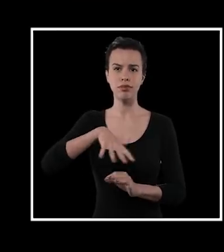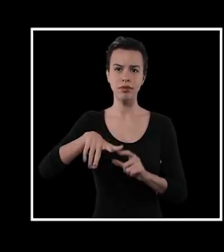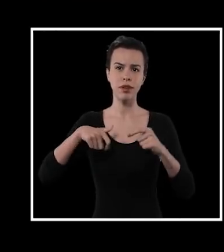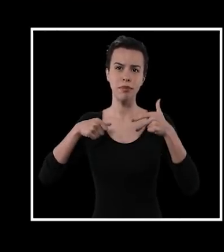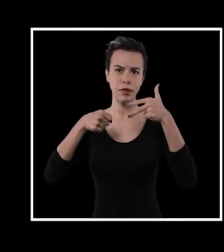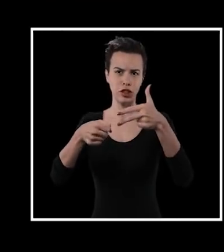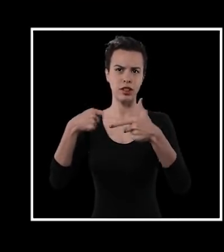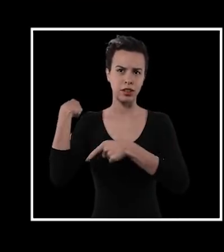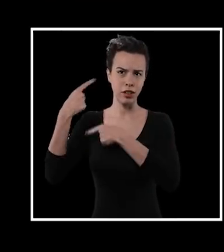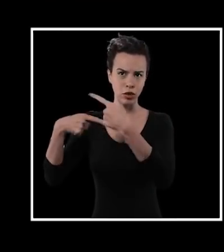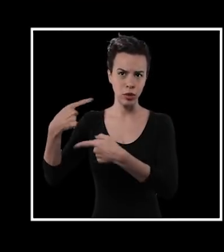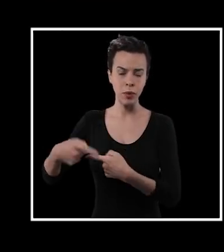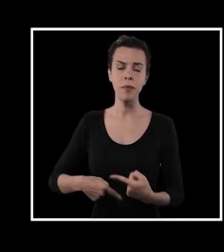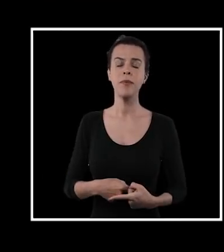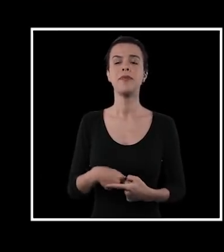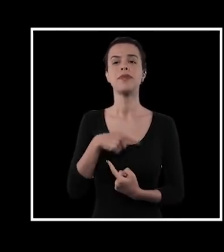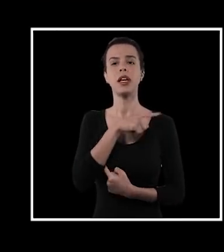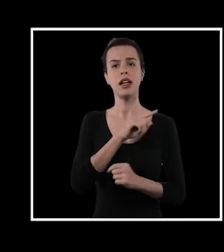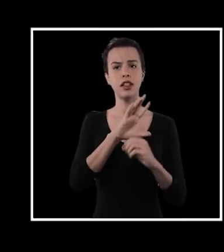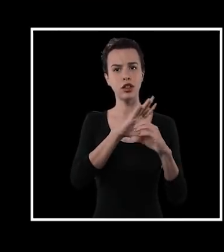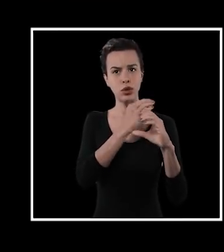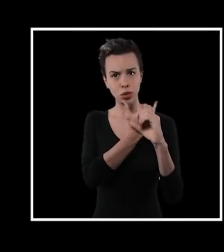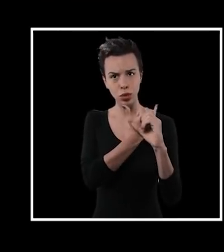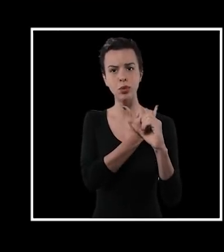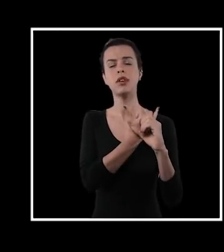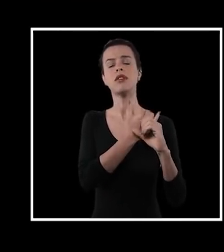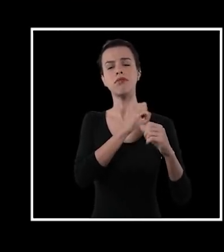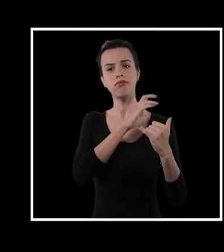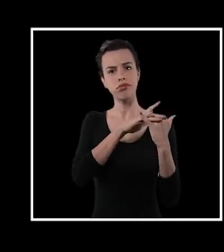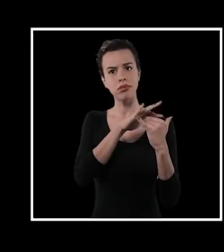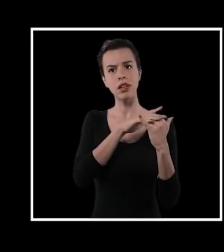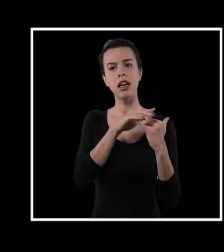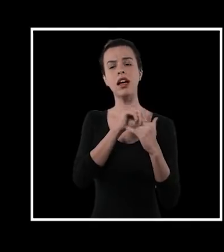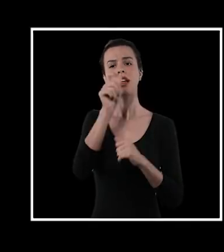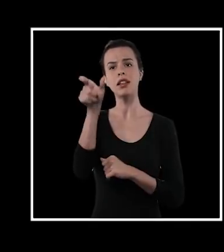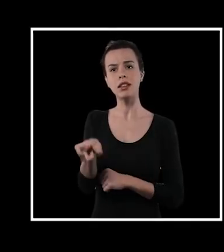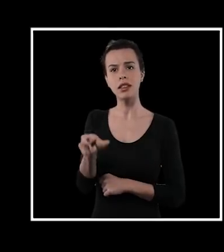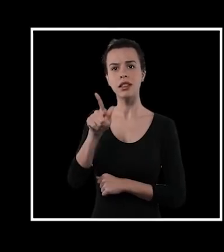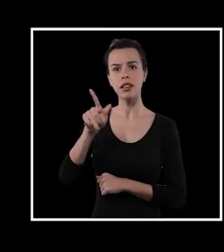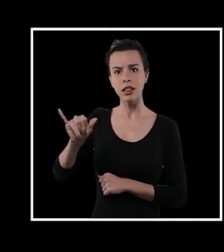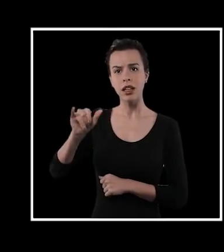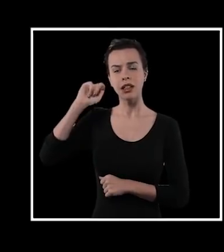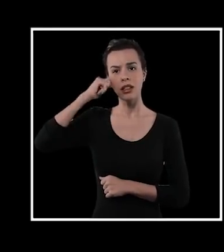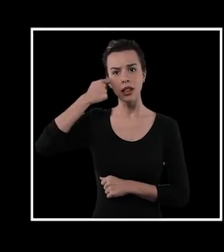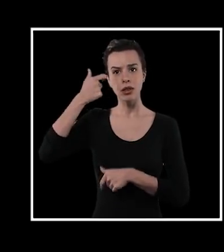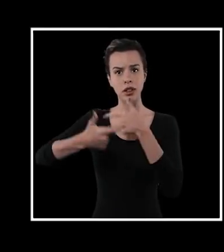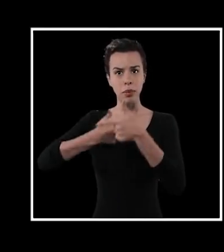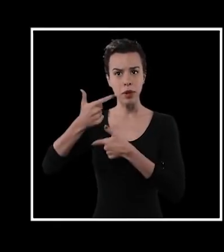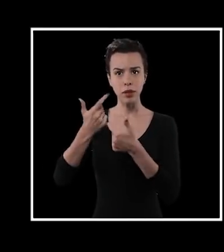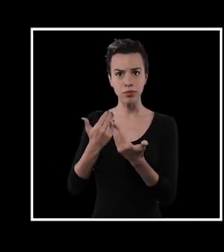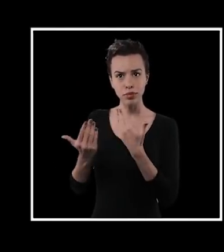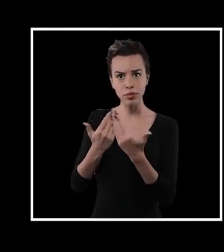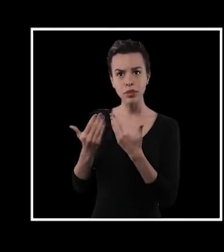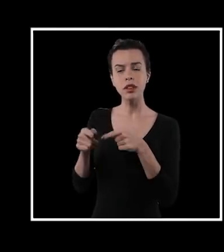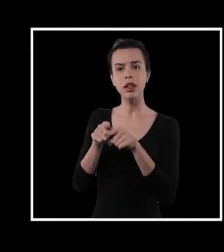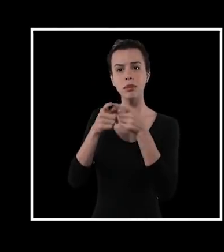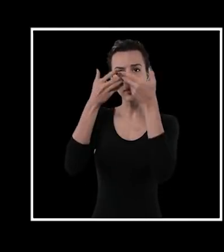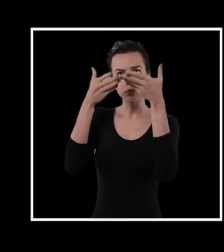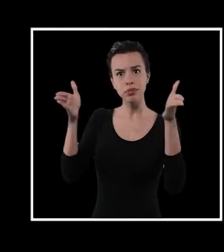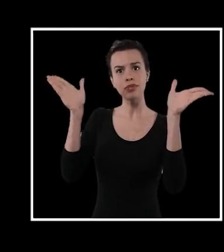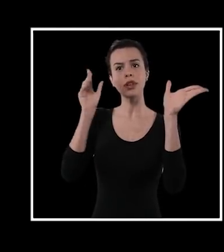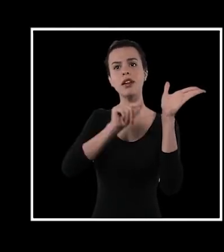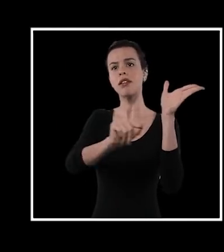da mídia tradicional. No canal, ele compartilha também a vivência como um cidadão gay, negro e trabalhador e expande os